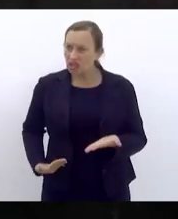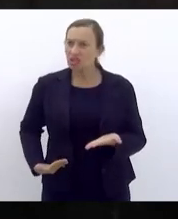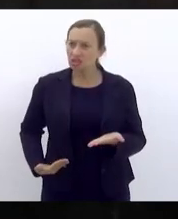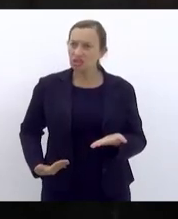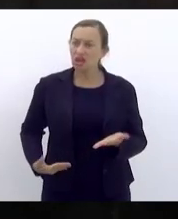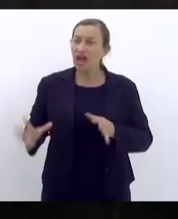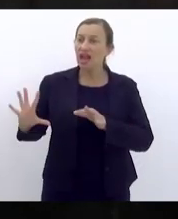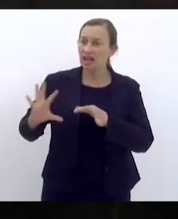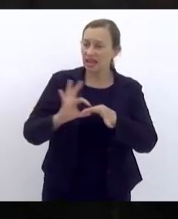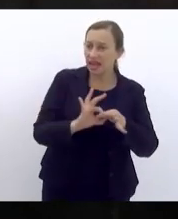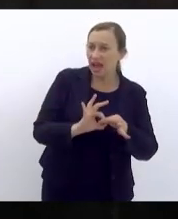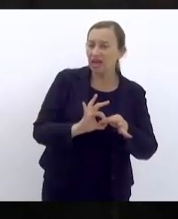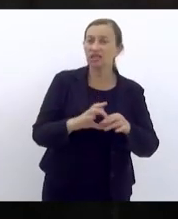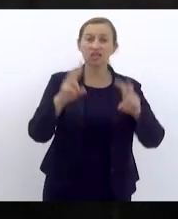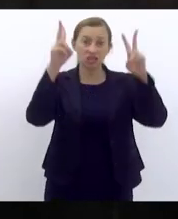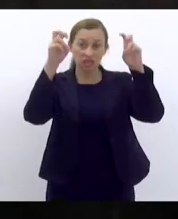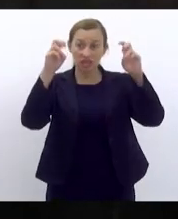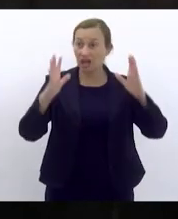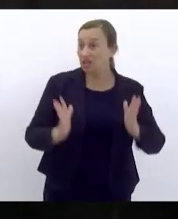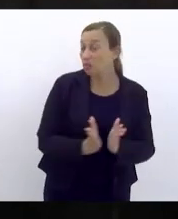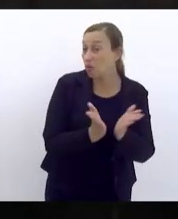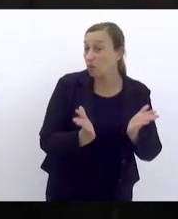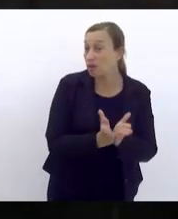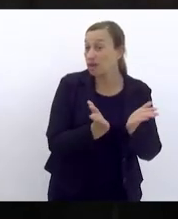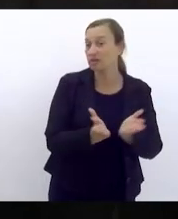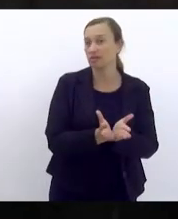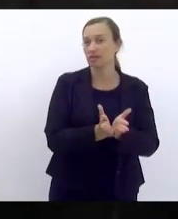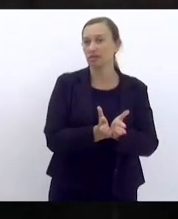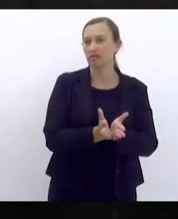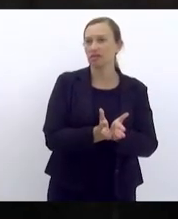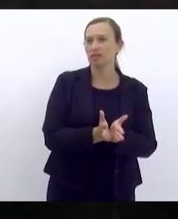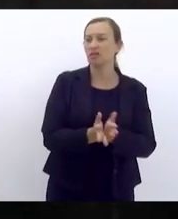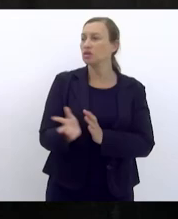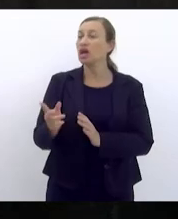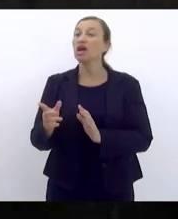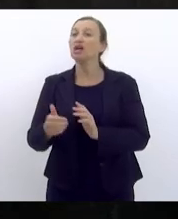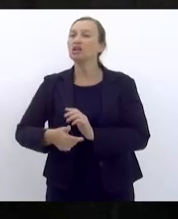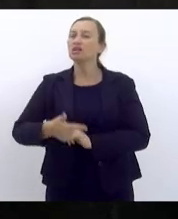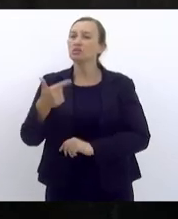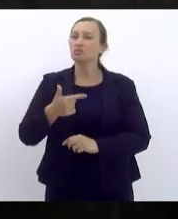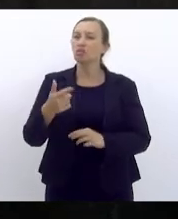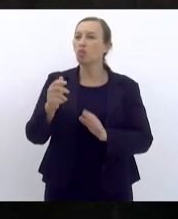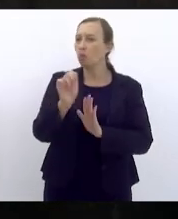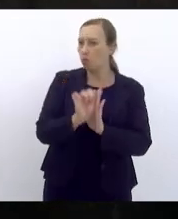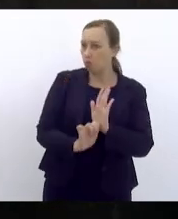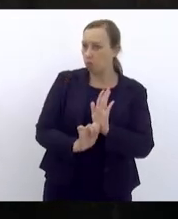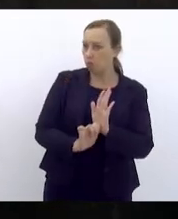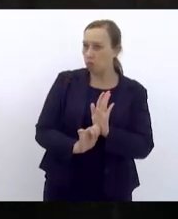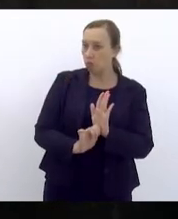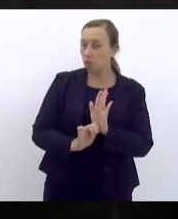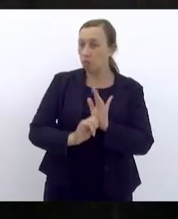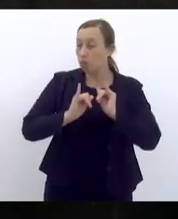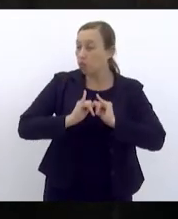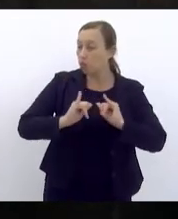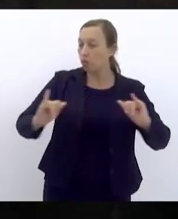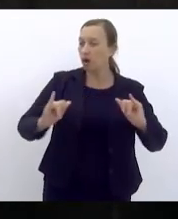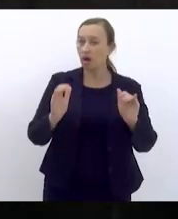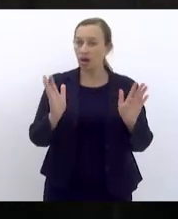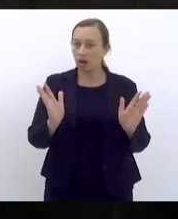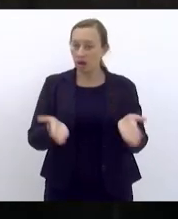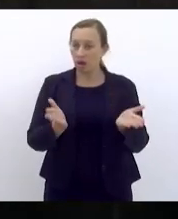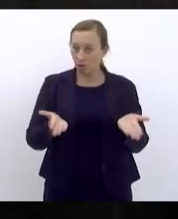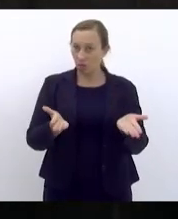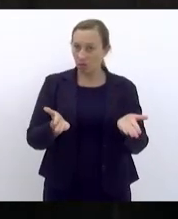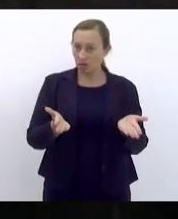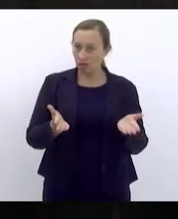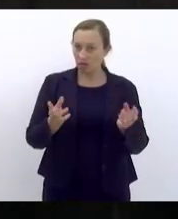ligadas à miséria segundo o seu último relatório que acaba de ser divulgado abrir